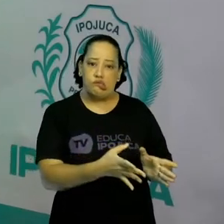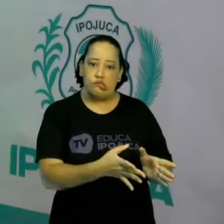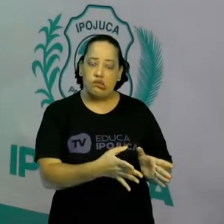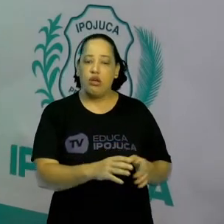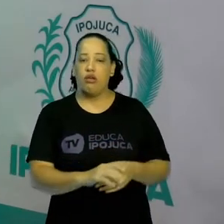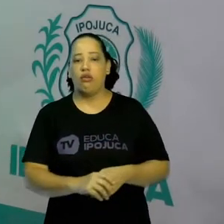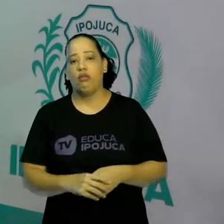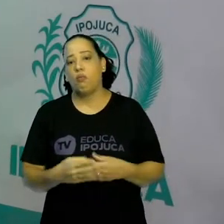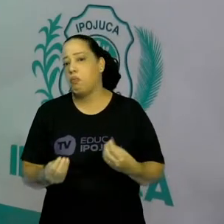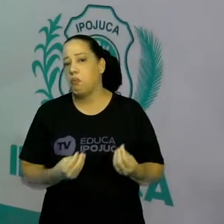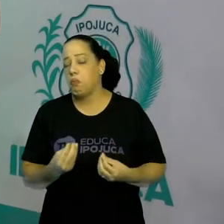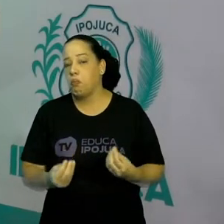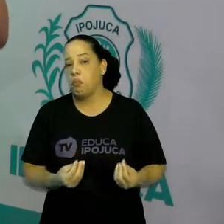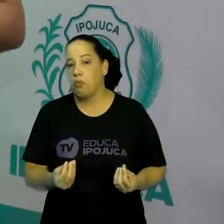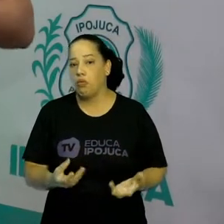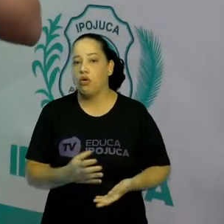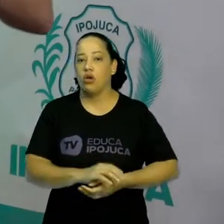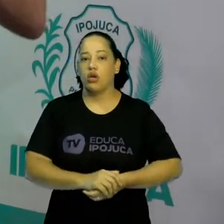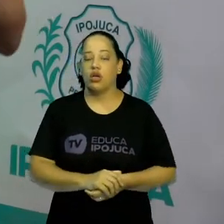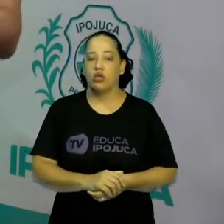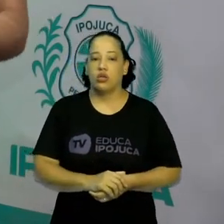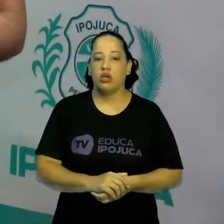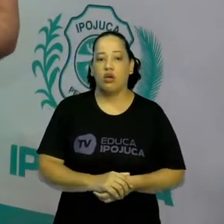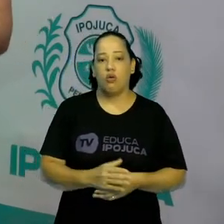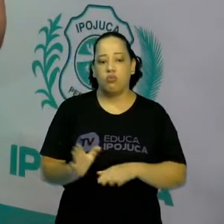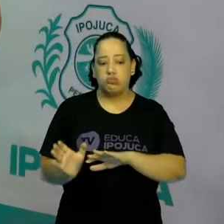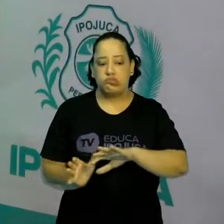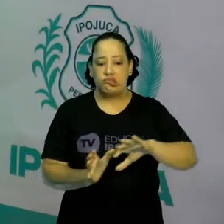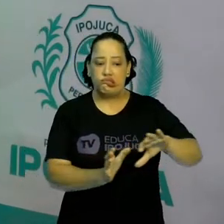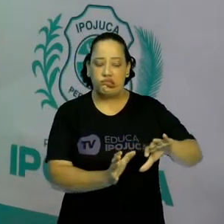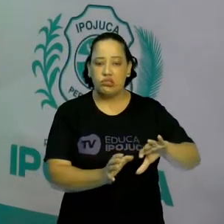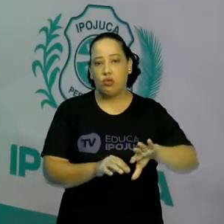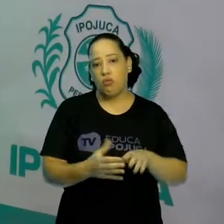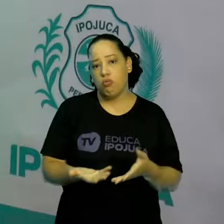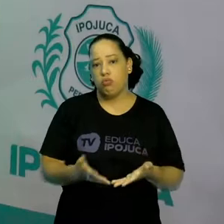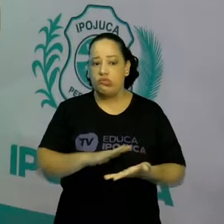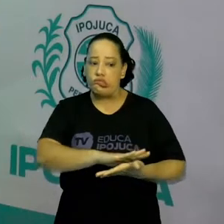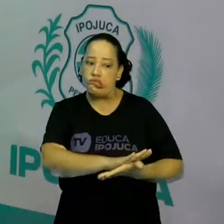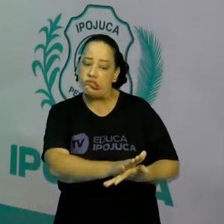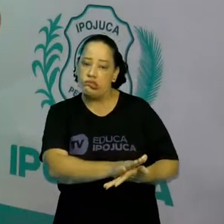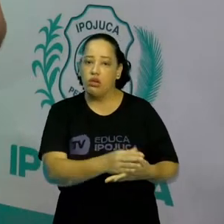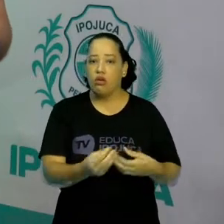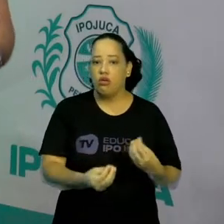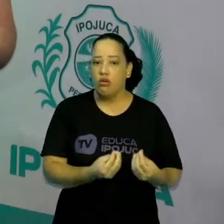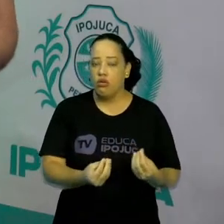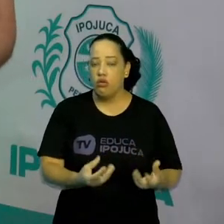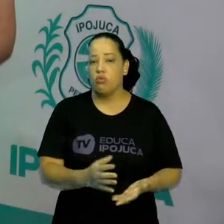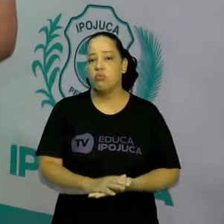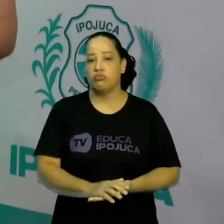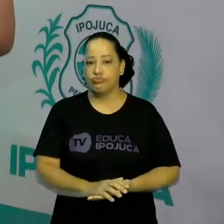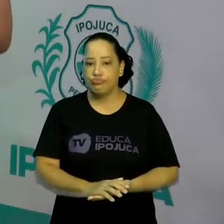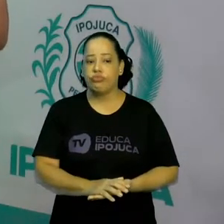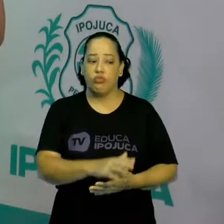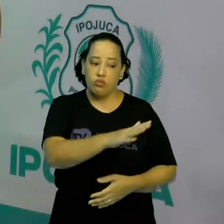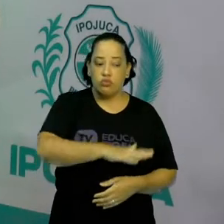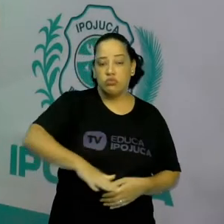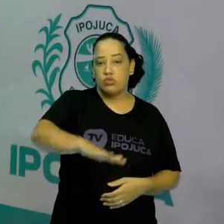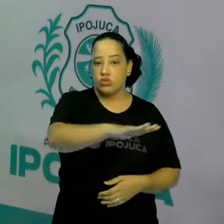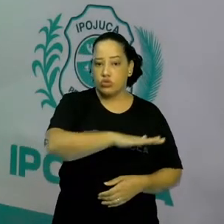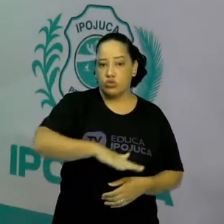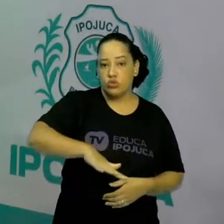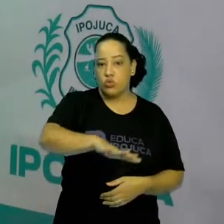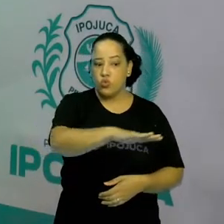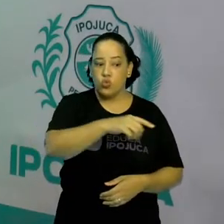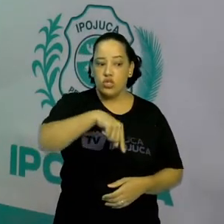negra brasileira no período pós-abolição vai ser justamente essa exclusão social. Não foi elaborado nenhum